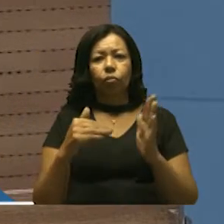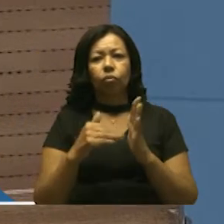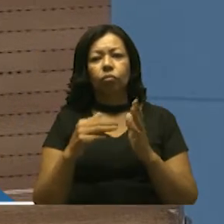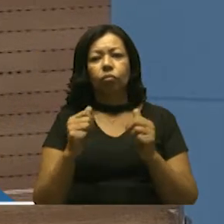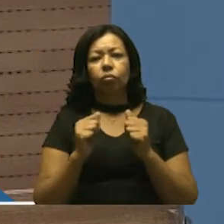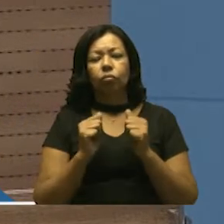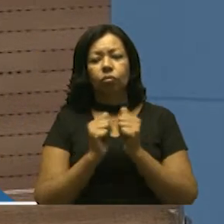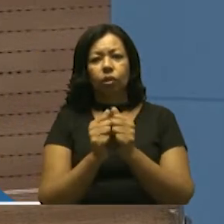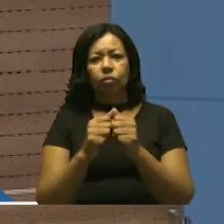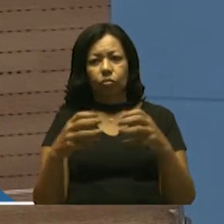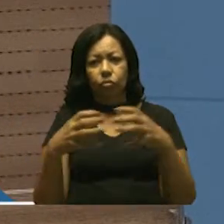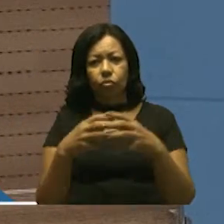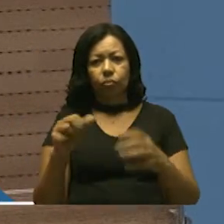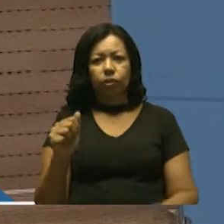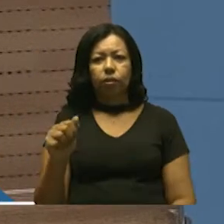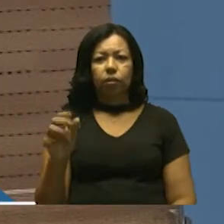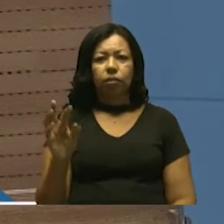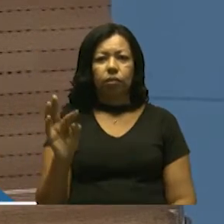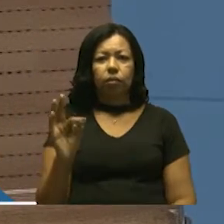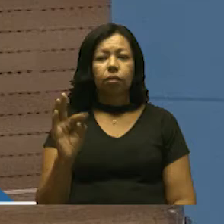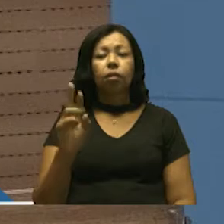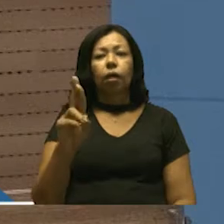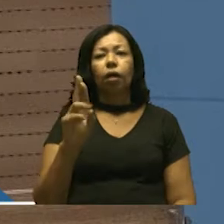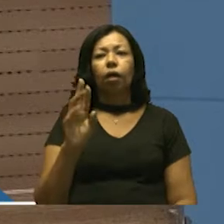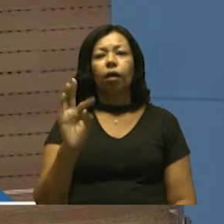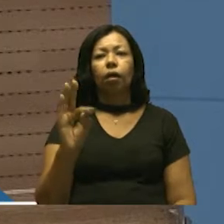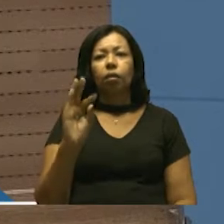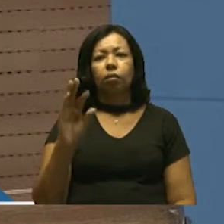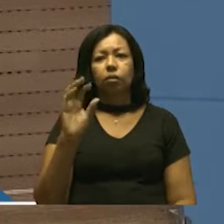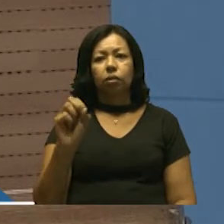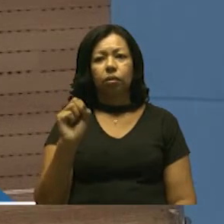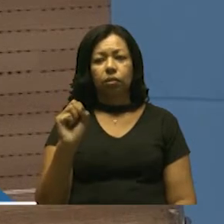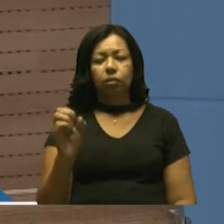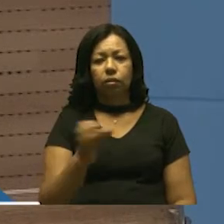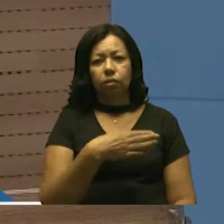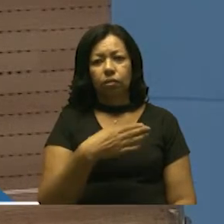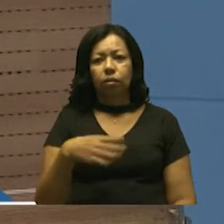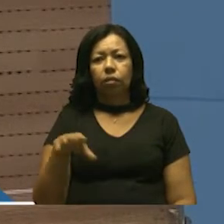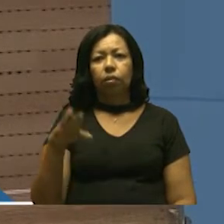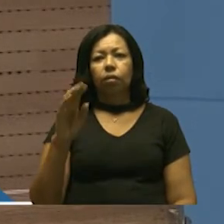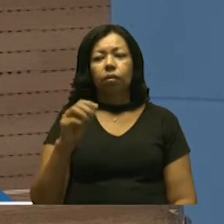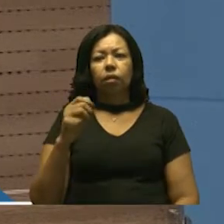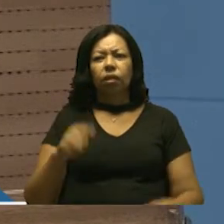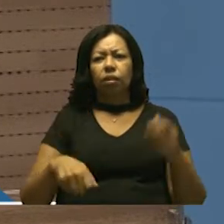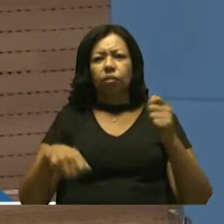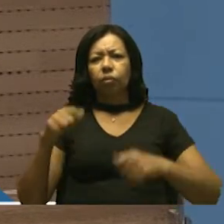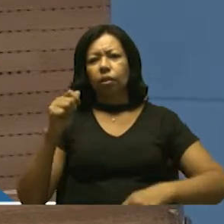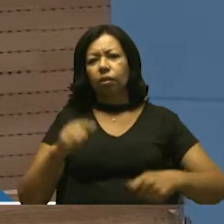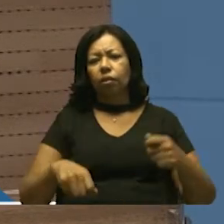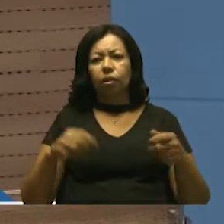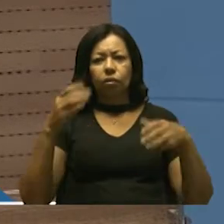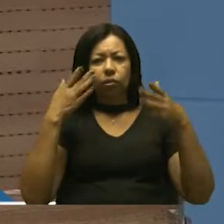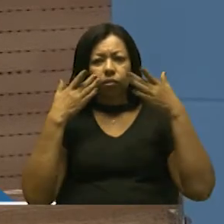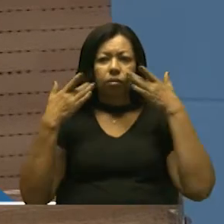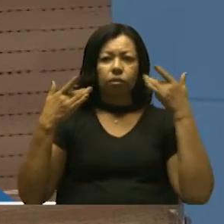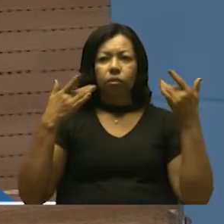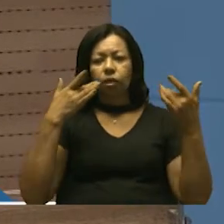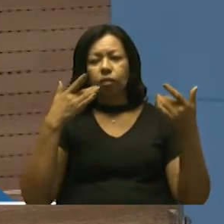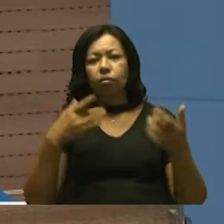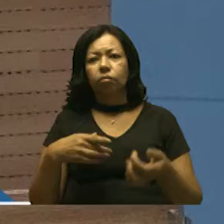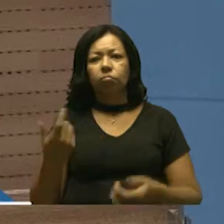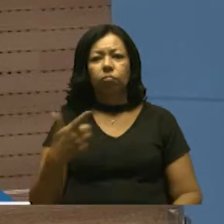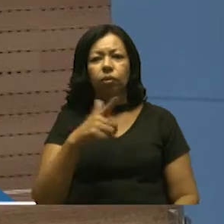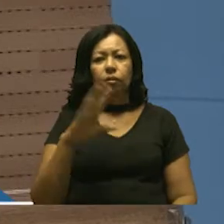grupos artísticos, das bandas, dos coletivos de cultura, de teatro e entretenimento da nossa cidade.